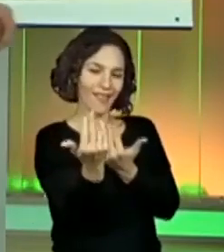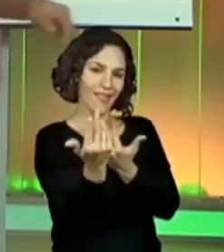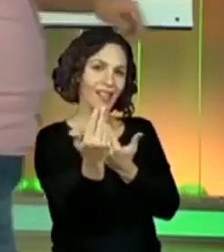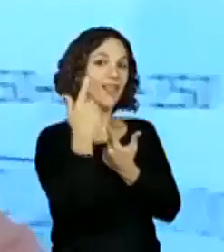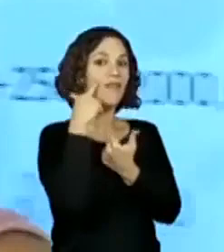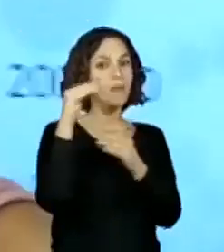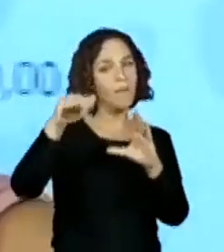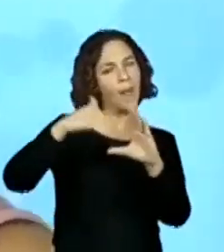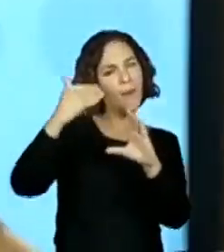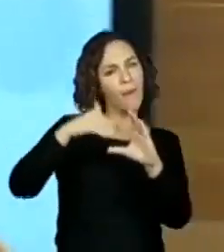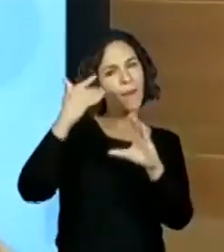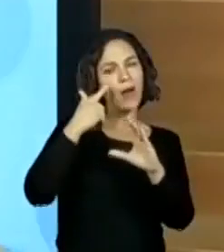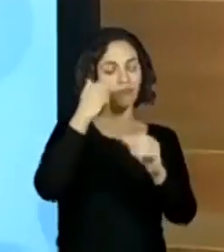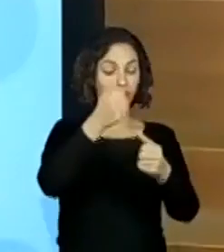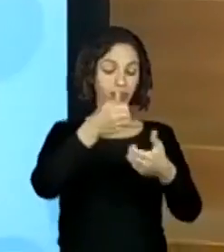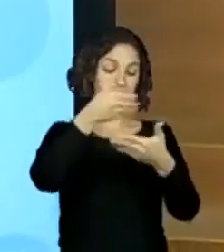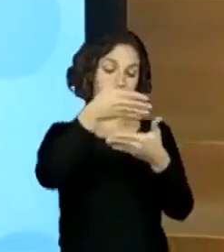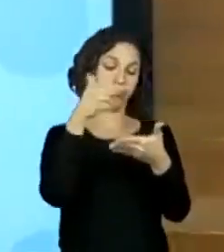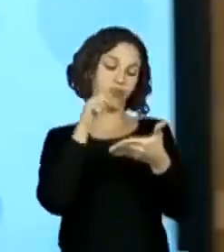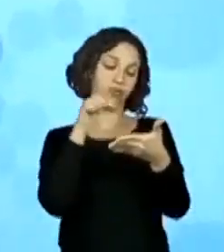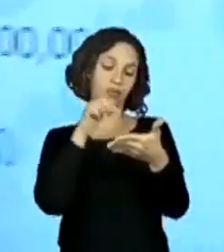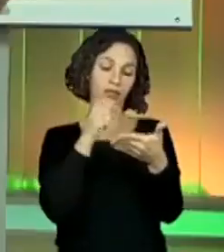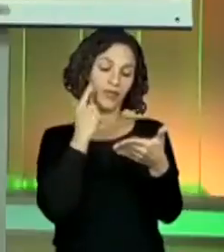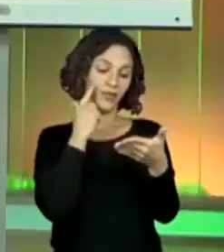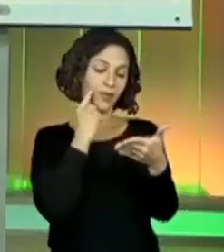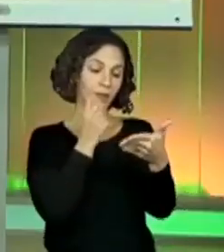galerinha falou aqui, ó. No chat.